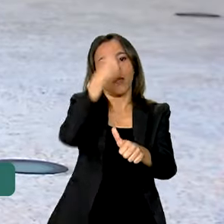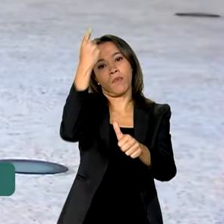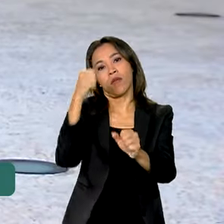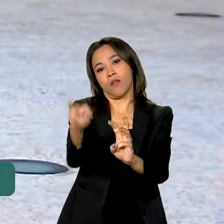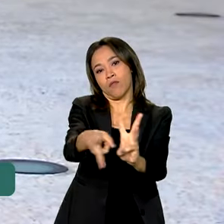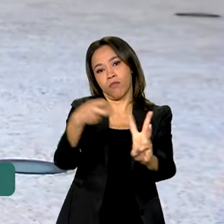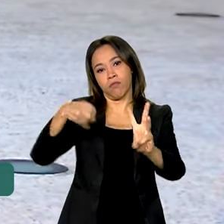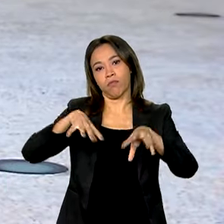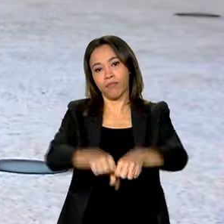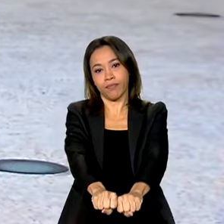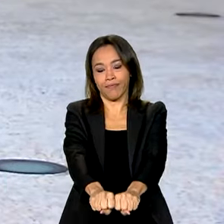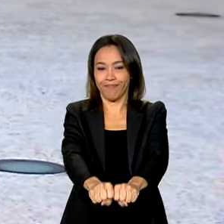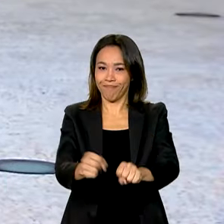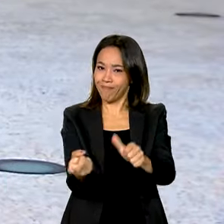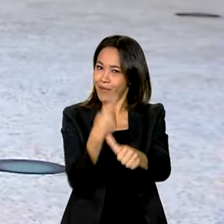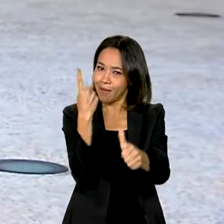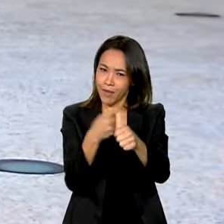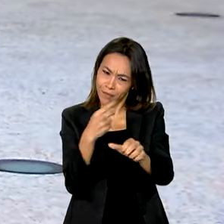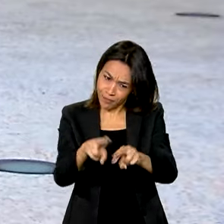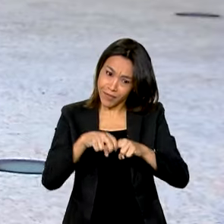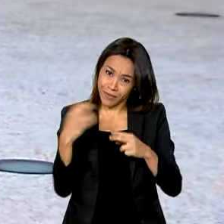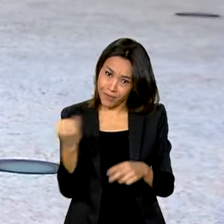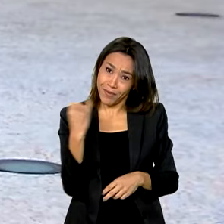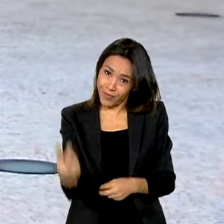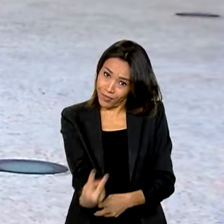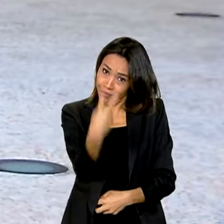é importante que ouçam nós.